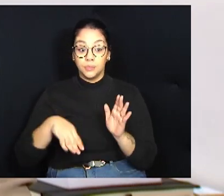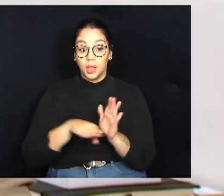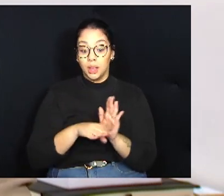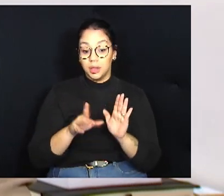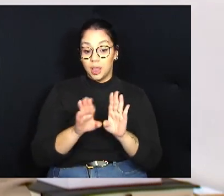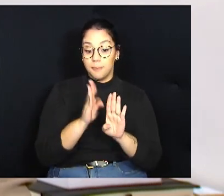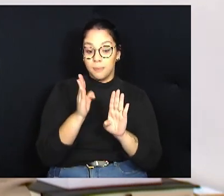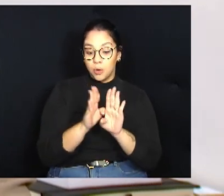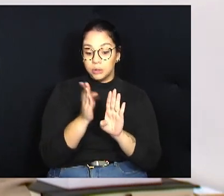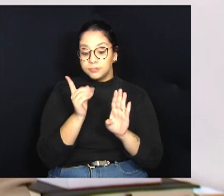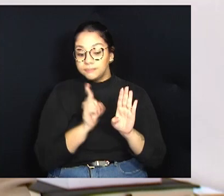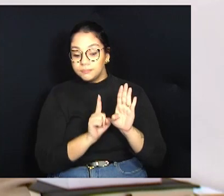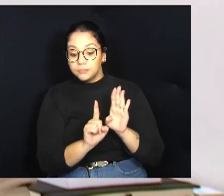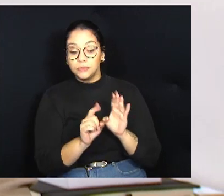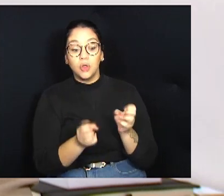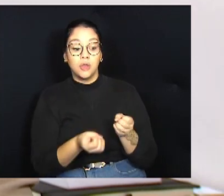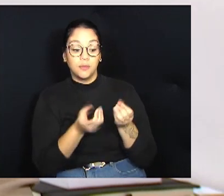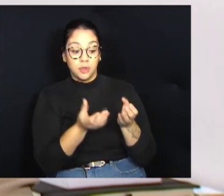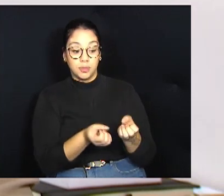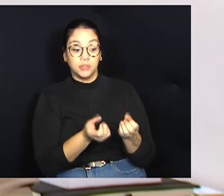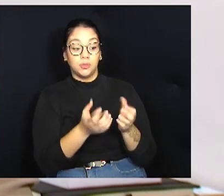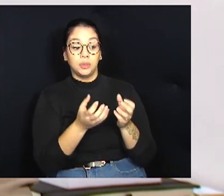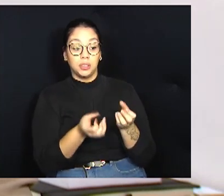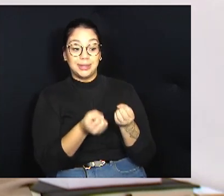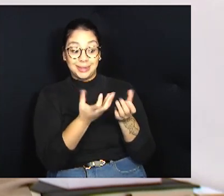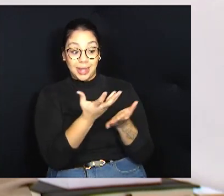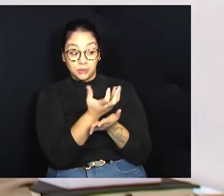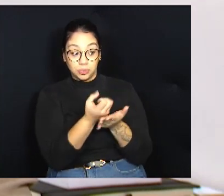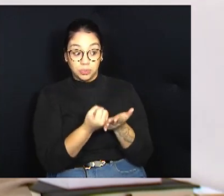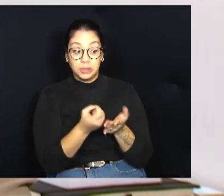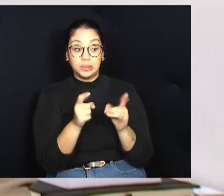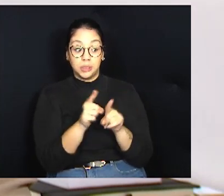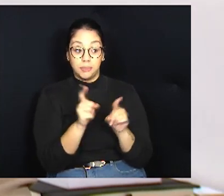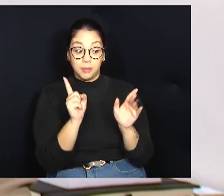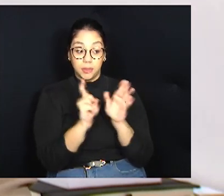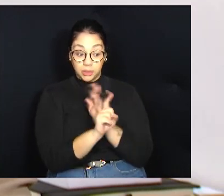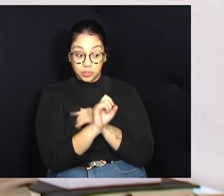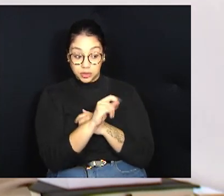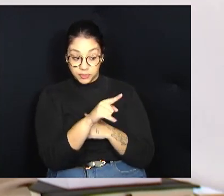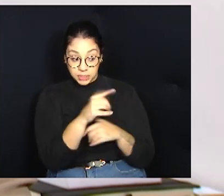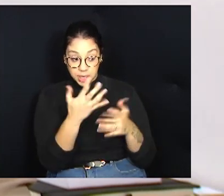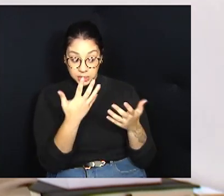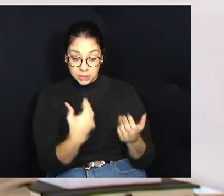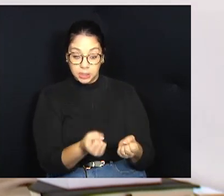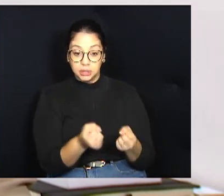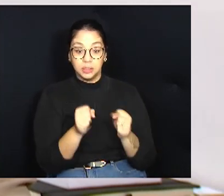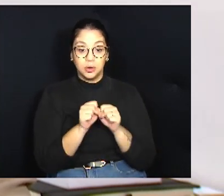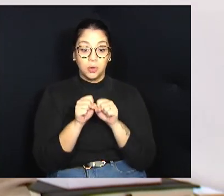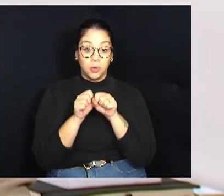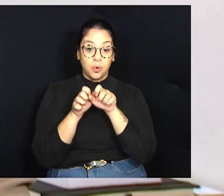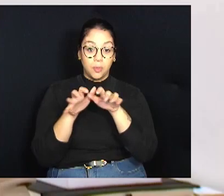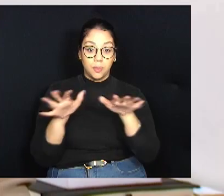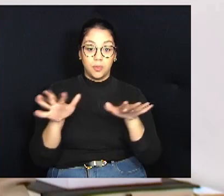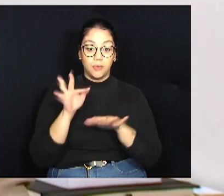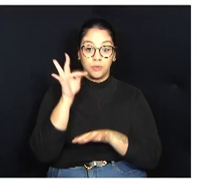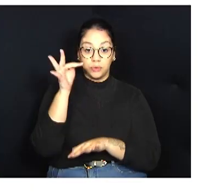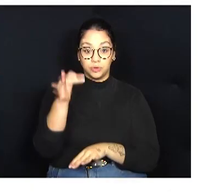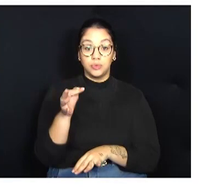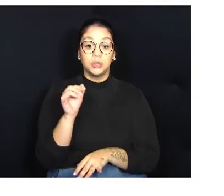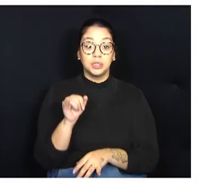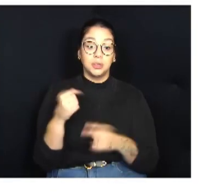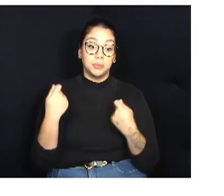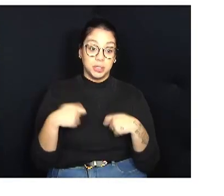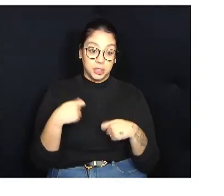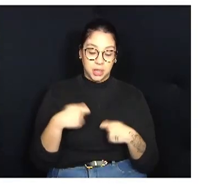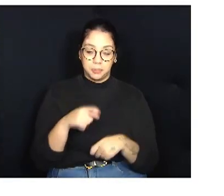a gente tem que avisar para ele que os dados dele estão sendo coletados e pergunta se ele aceita, se a gente faça um compartilhamento futuro disso, se precisar.